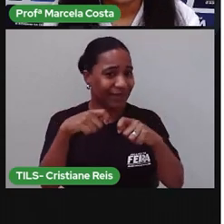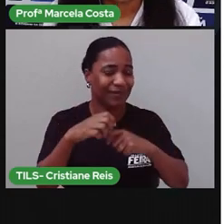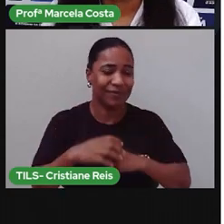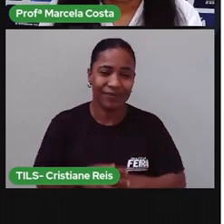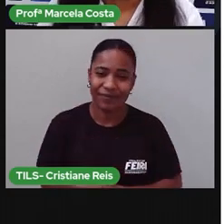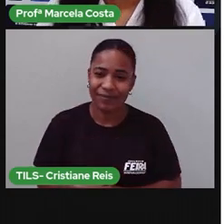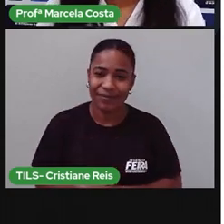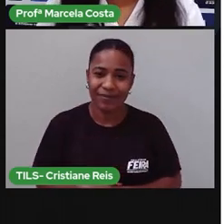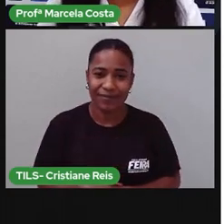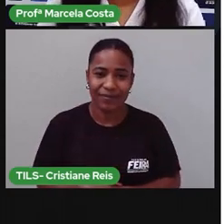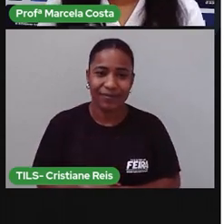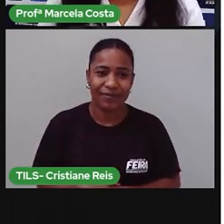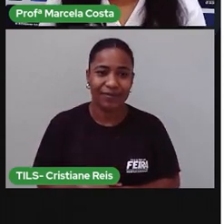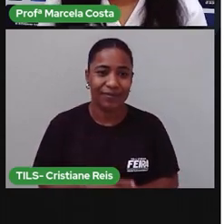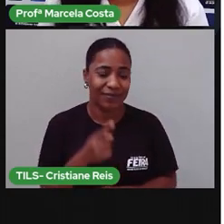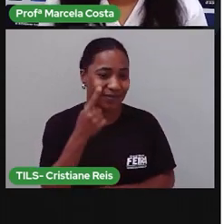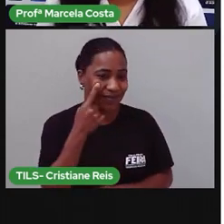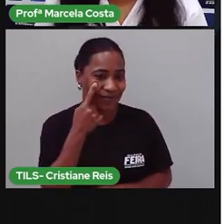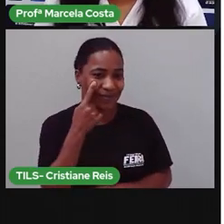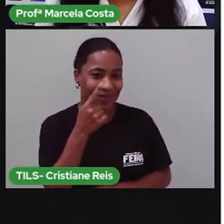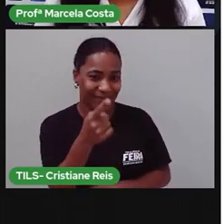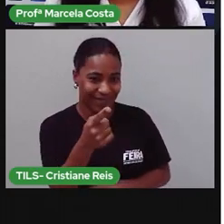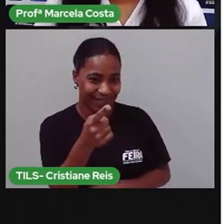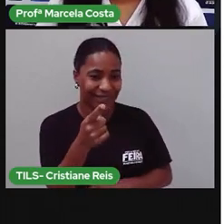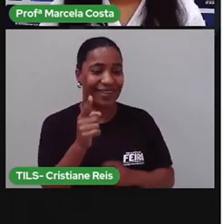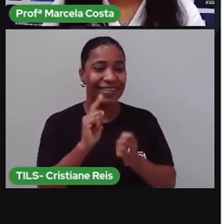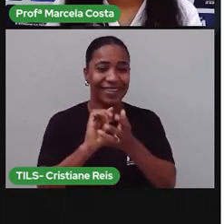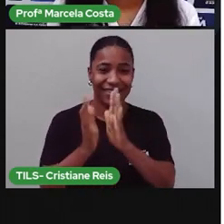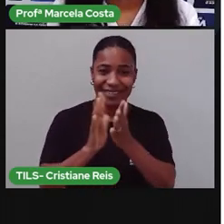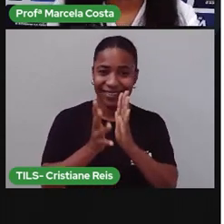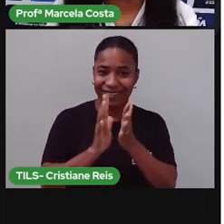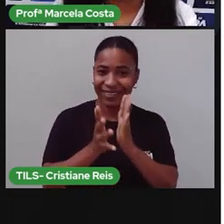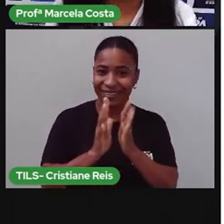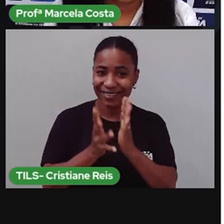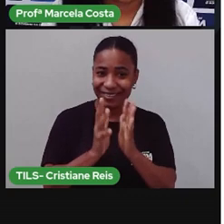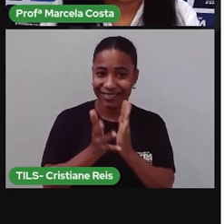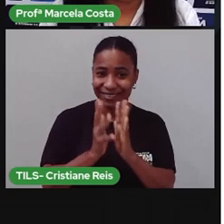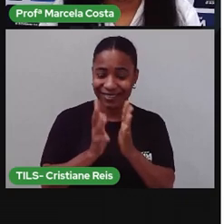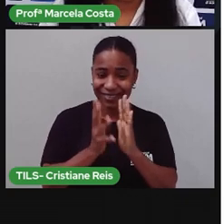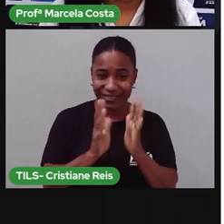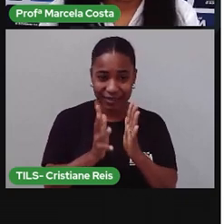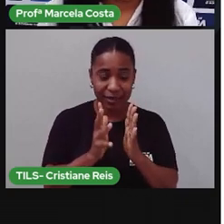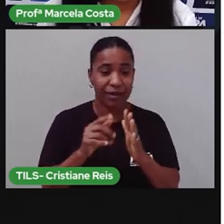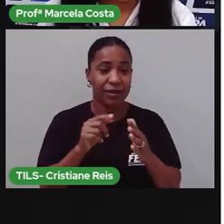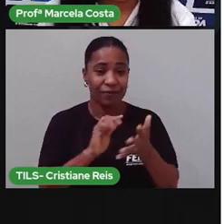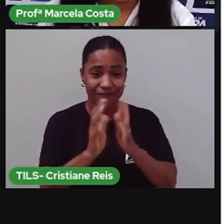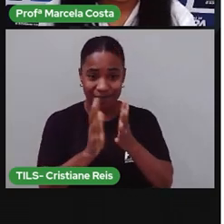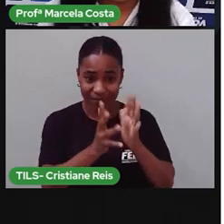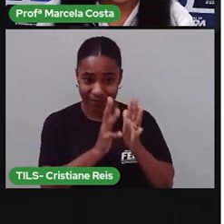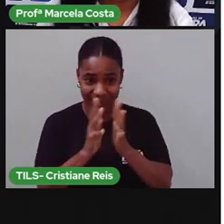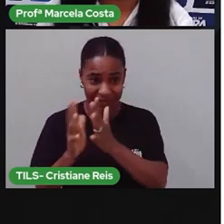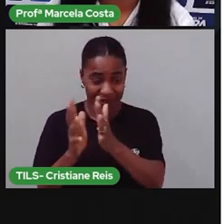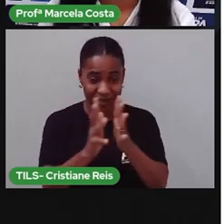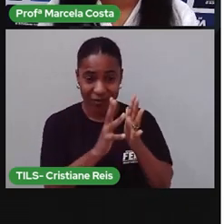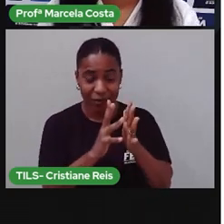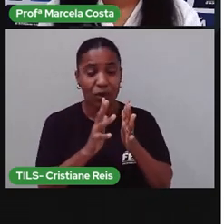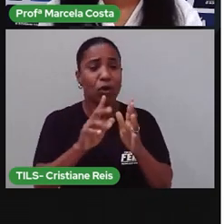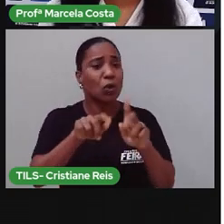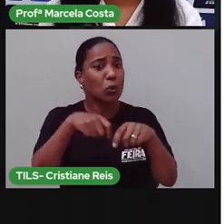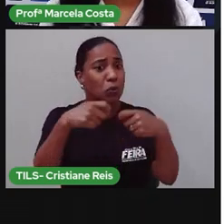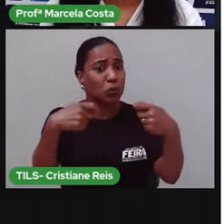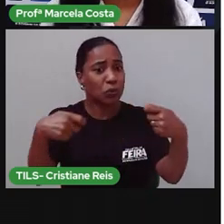Vejam aqui um exemplo da Libra. A Libra, pessoal, é a linguagem de sinais